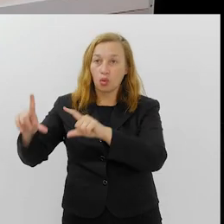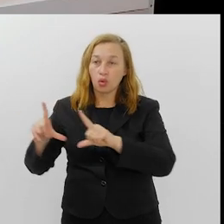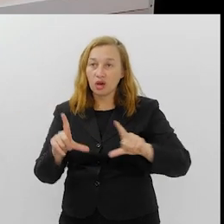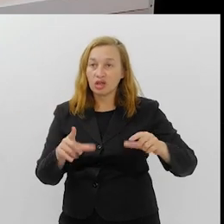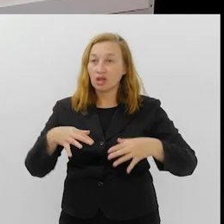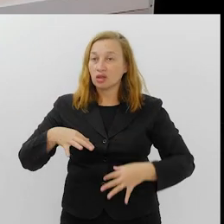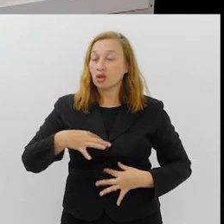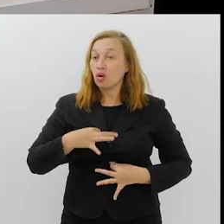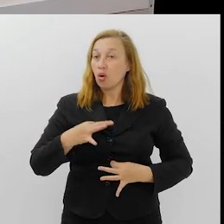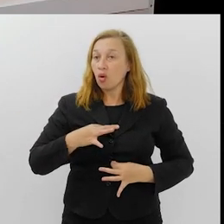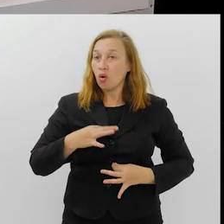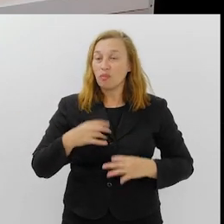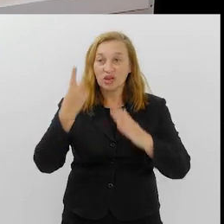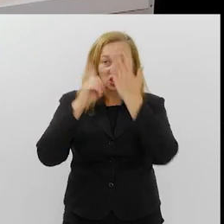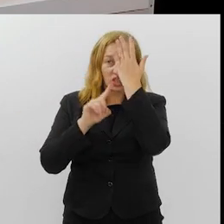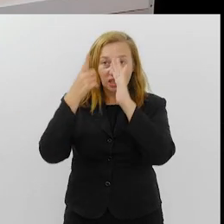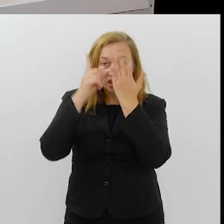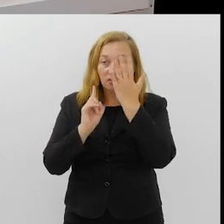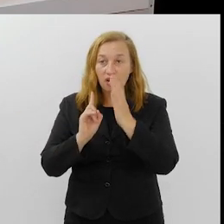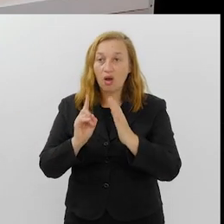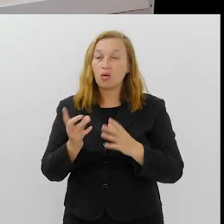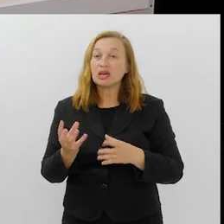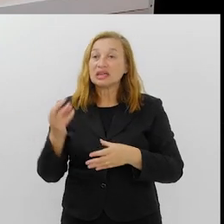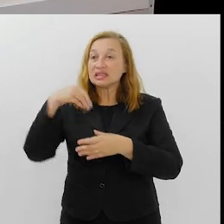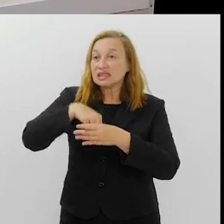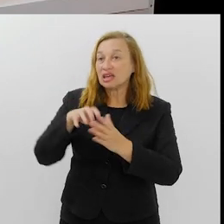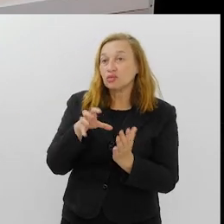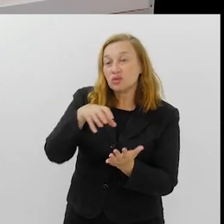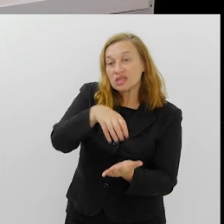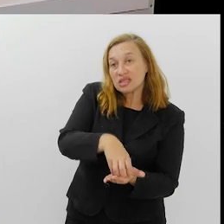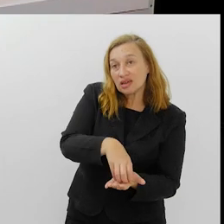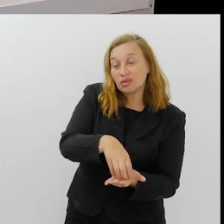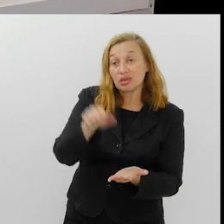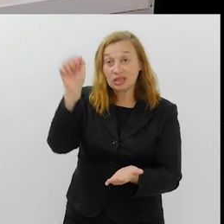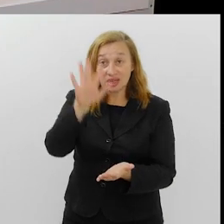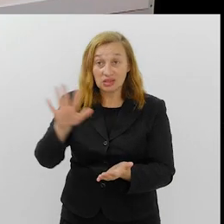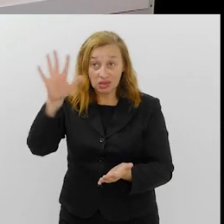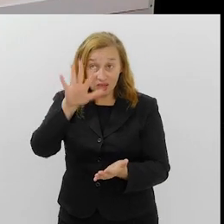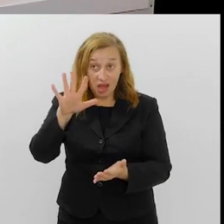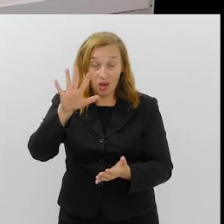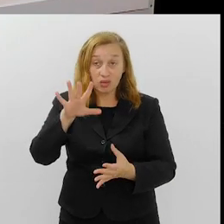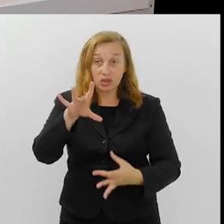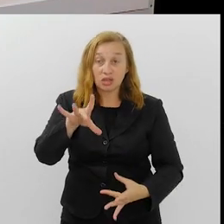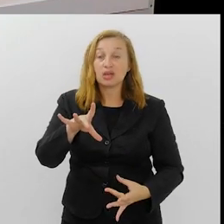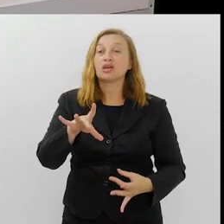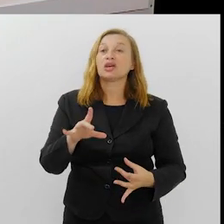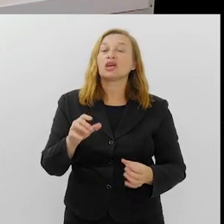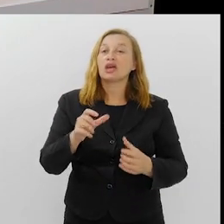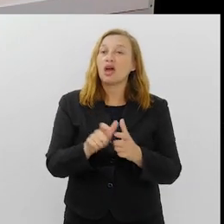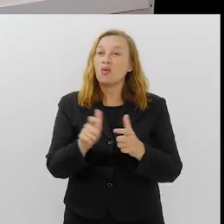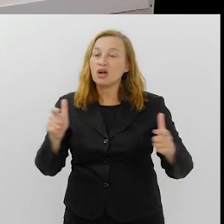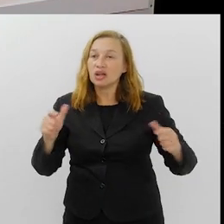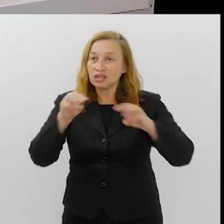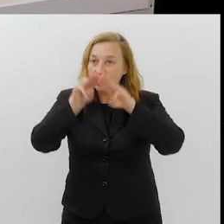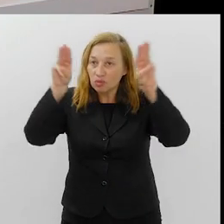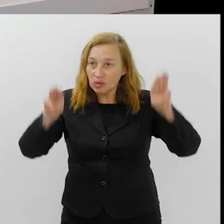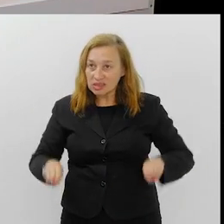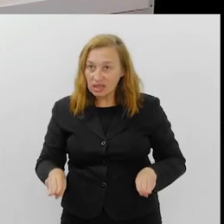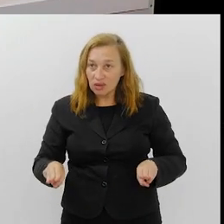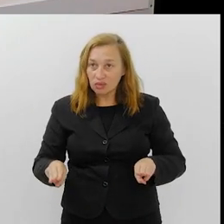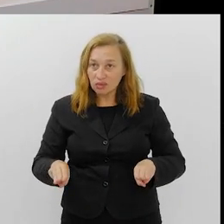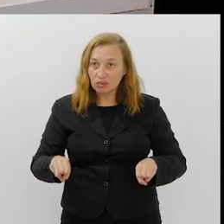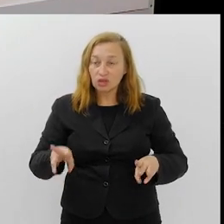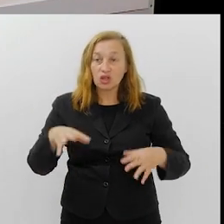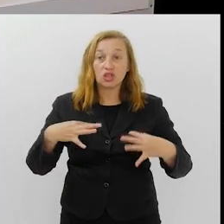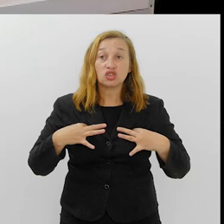de figurinos de Carnaval dentro desse Centro Nacional de Figurino. É o grande museu de figurino